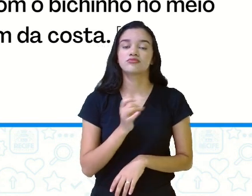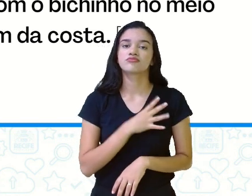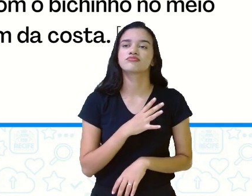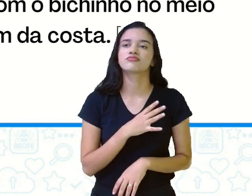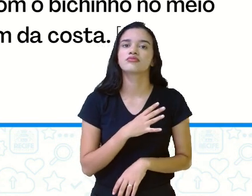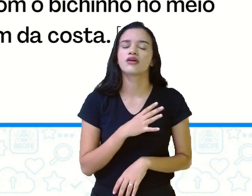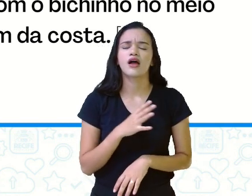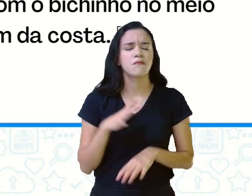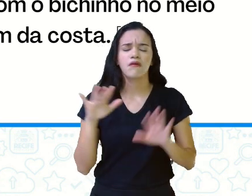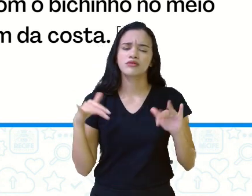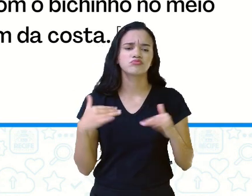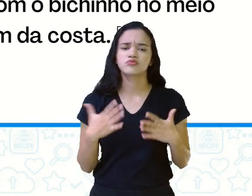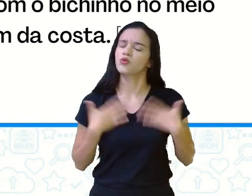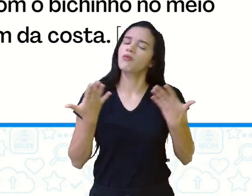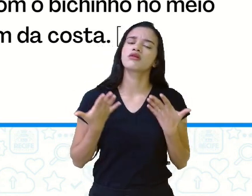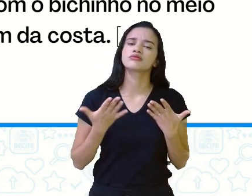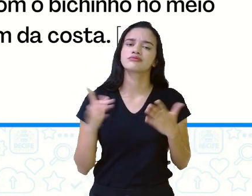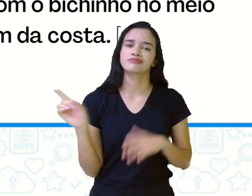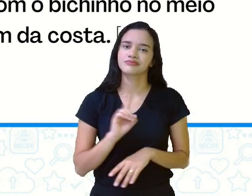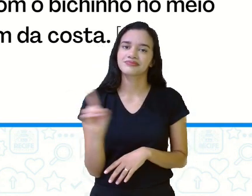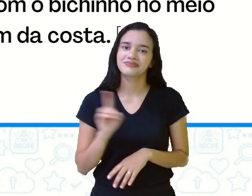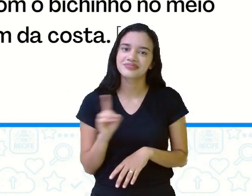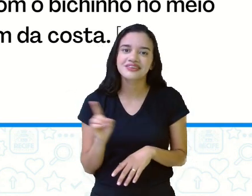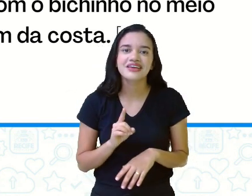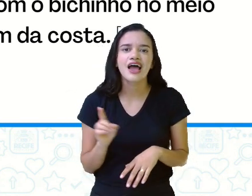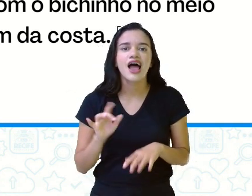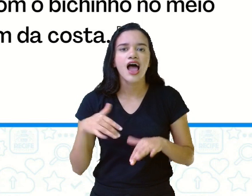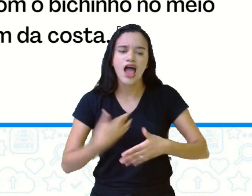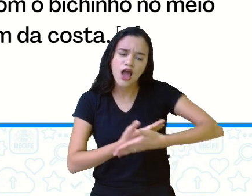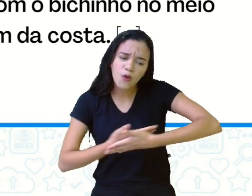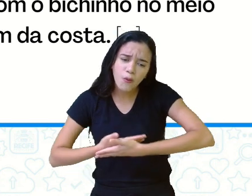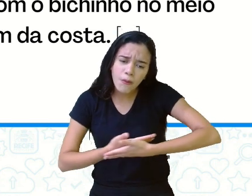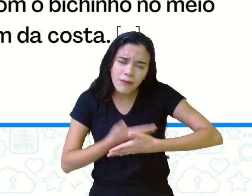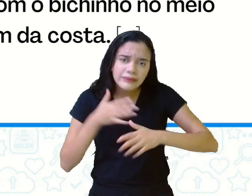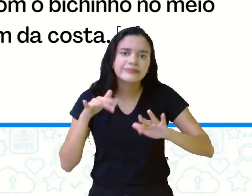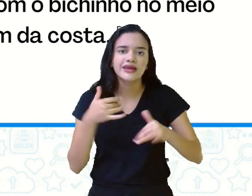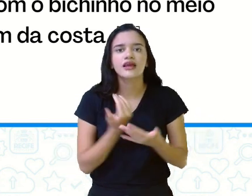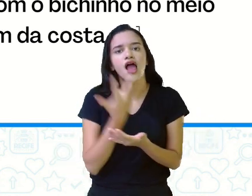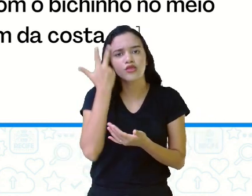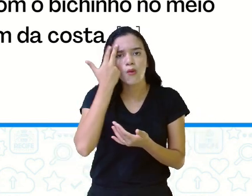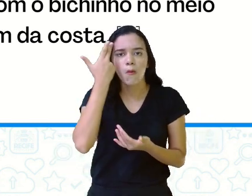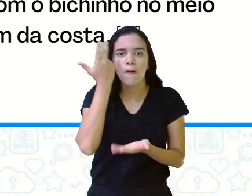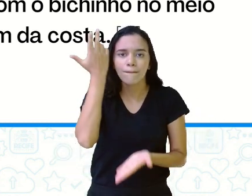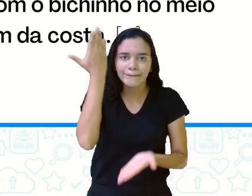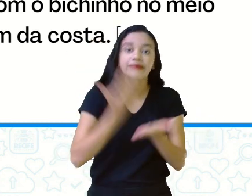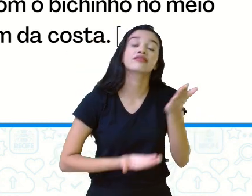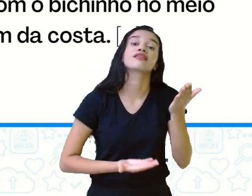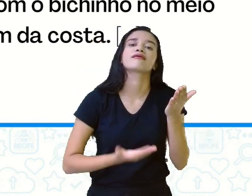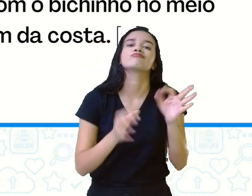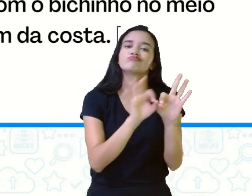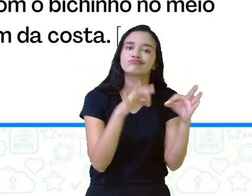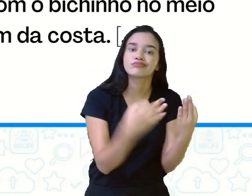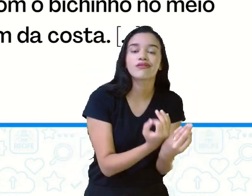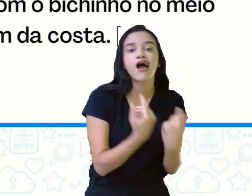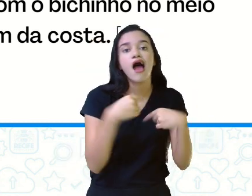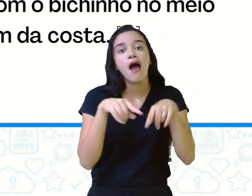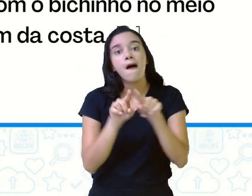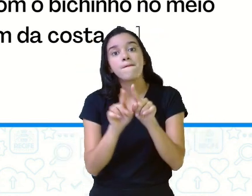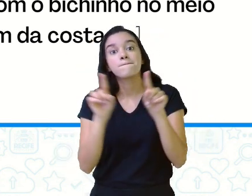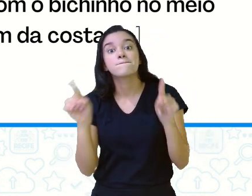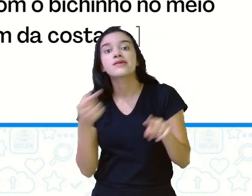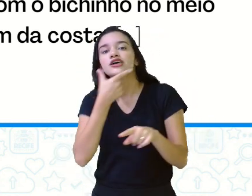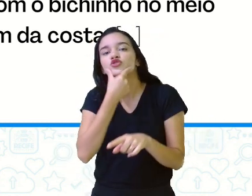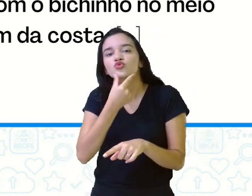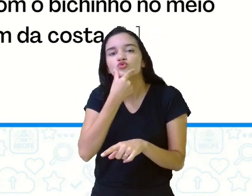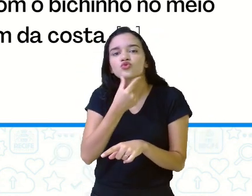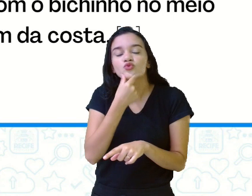sem surpresa, afinal, é comum o filhote se perdere de suas famílias. Mas o que pegou o alpinista